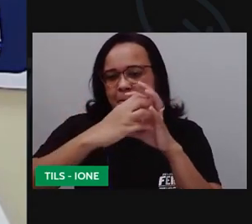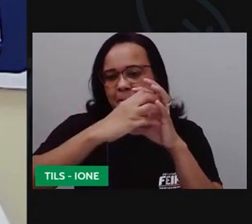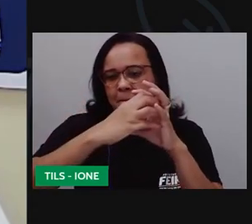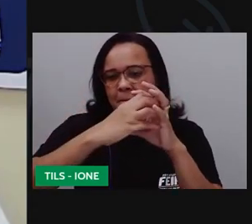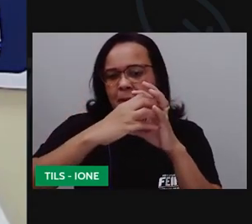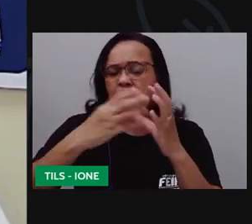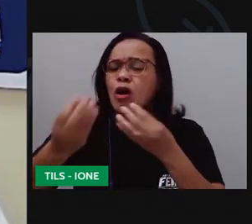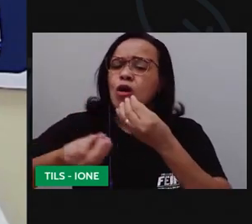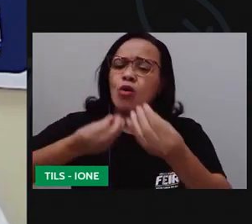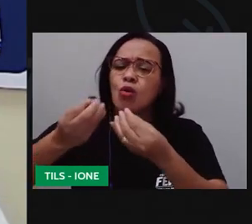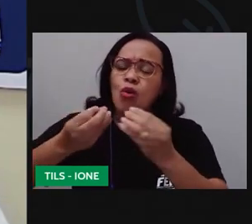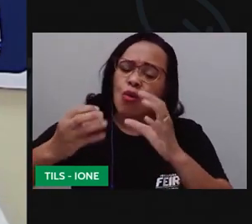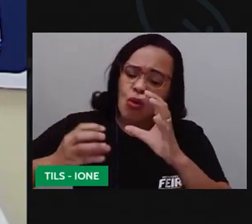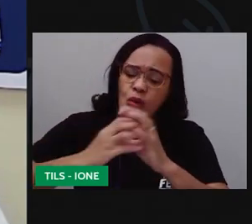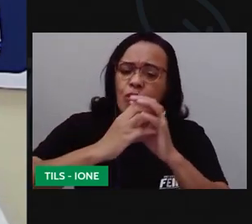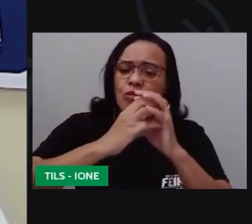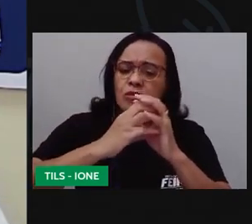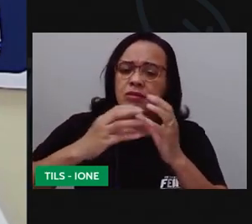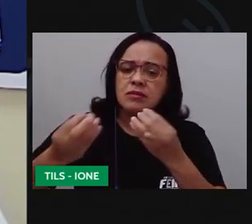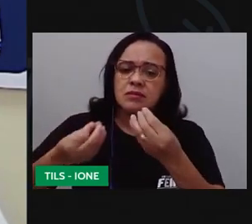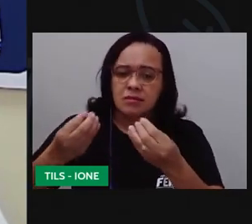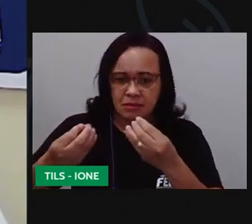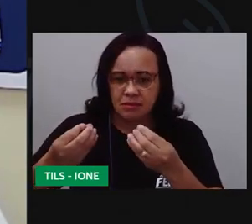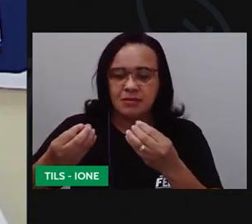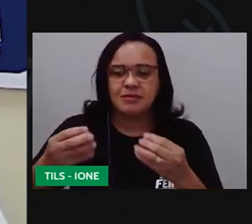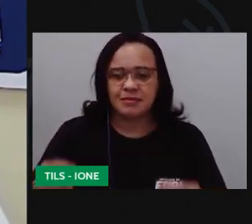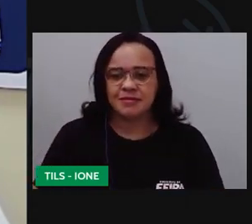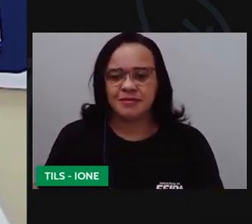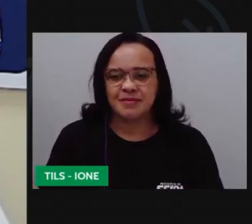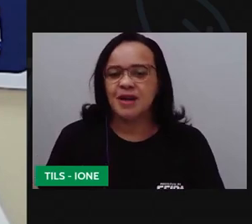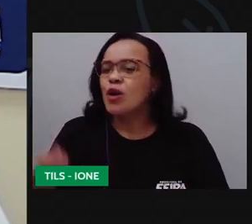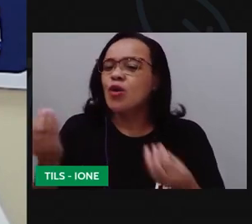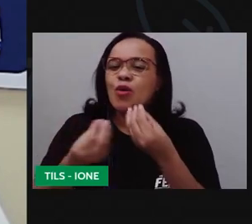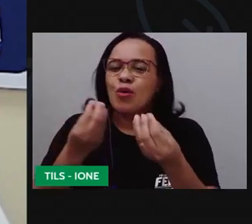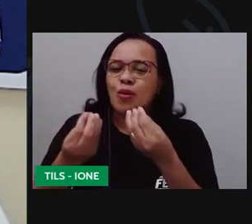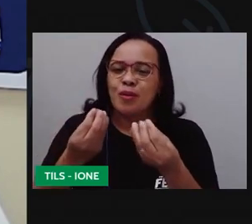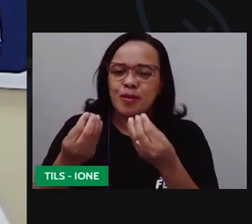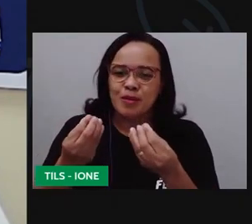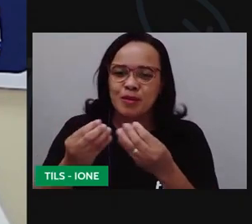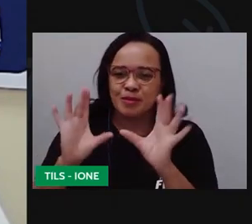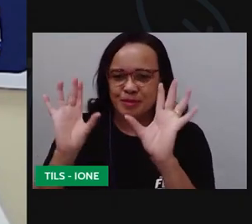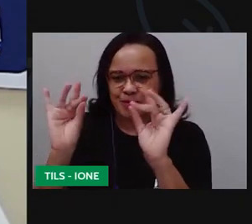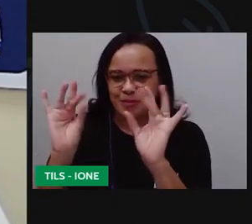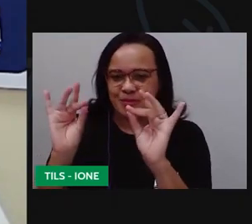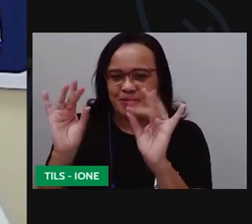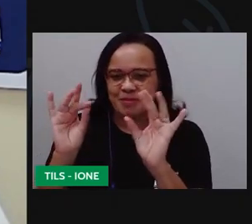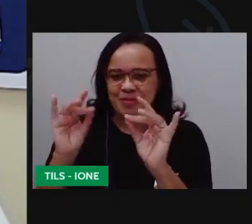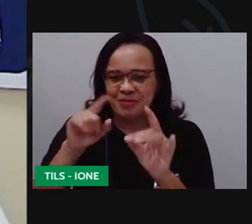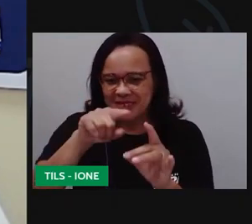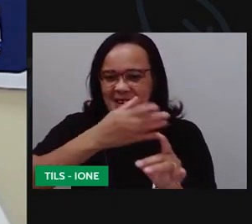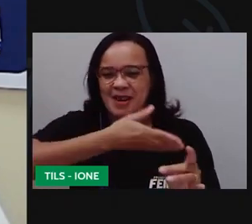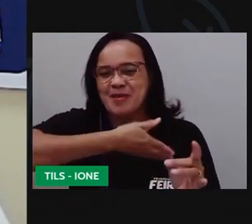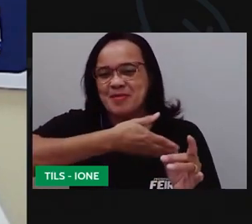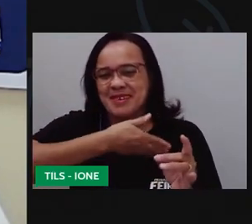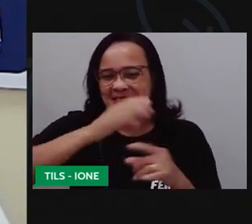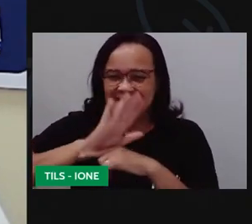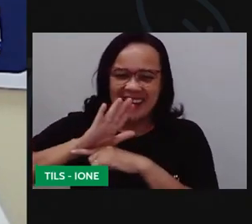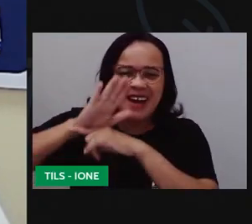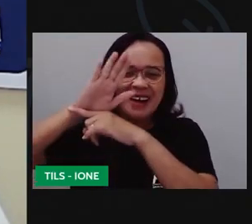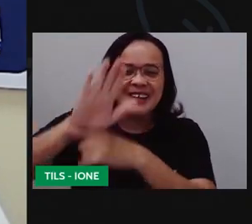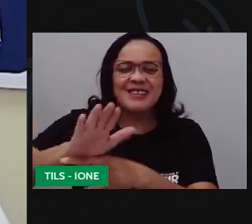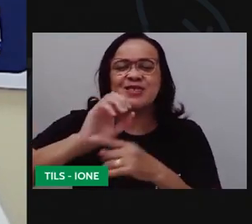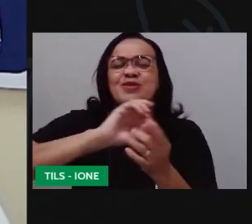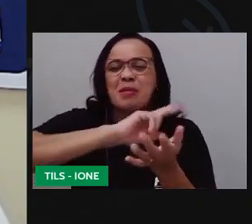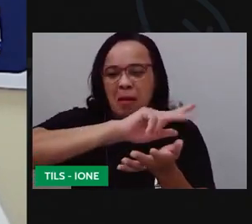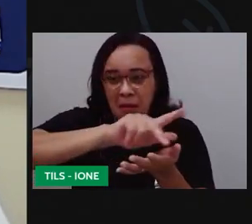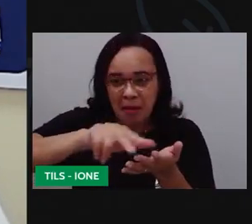mas prova não é que eu vou colocar isso eis a mágica essa amiga nossa aqui que nos ajuda várias vezes